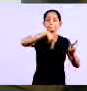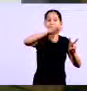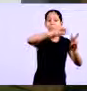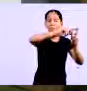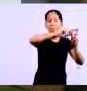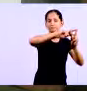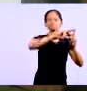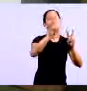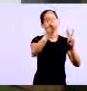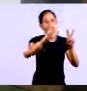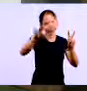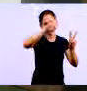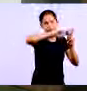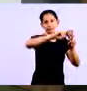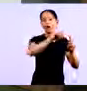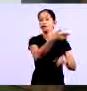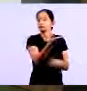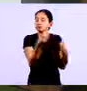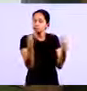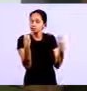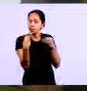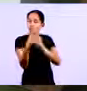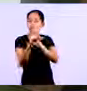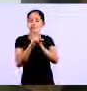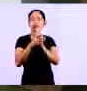crime Exatamente Isso é